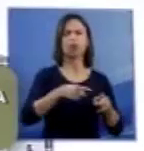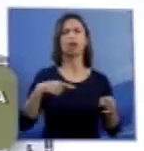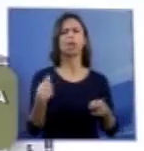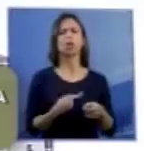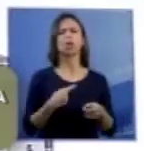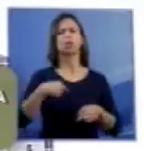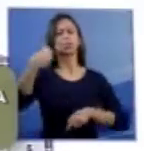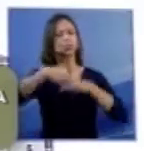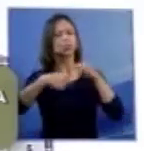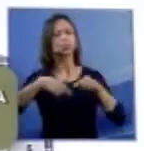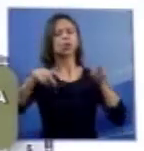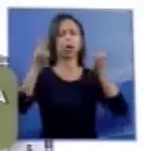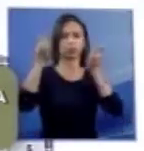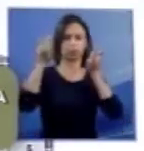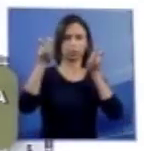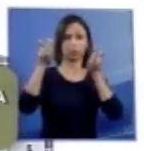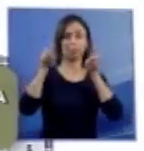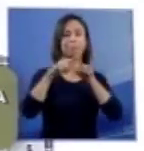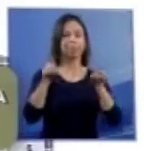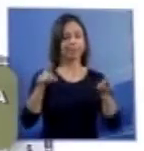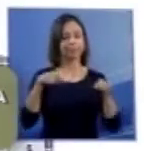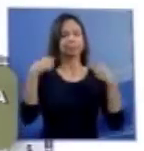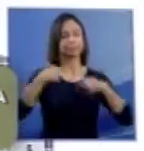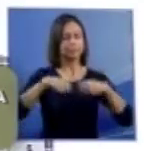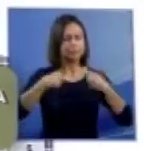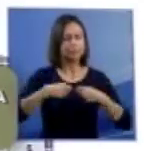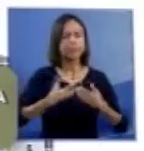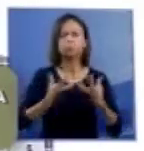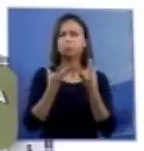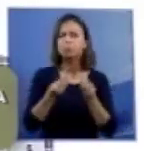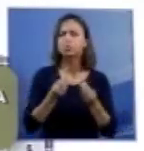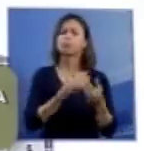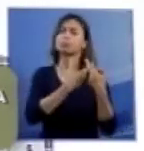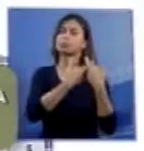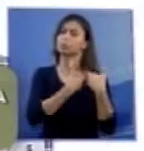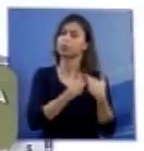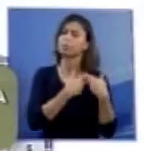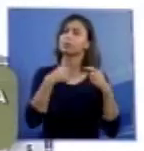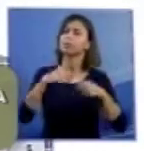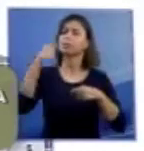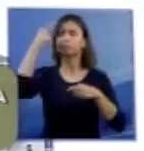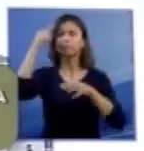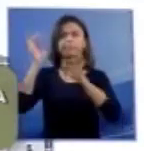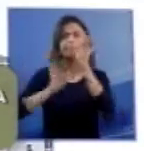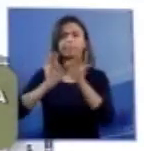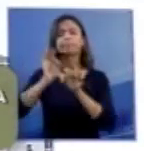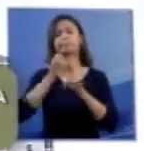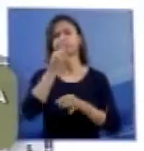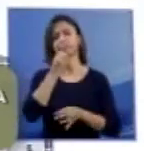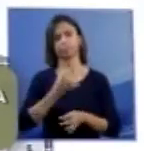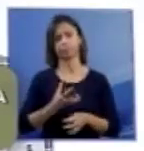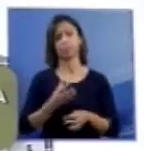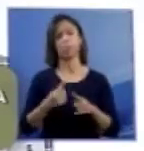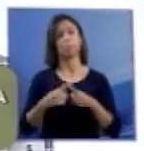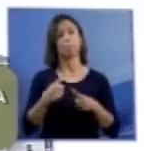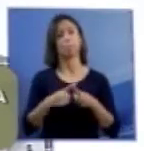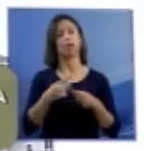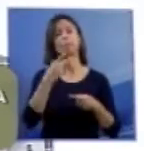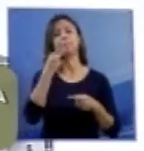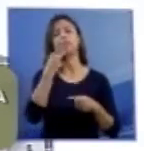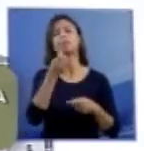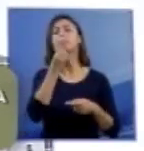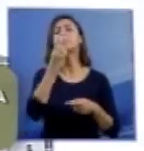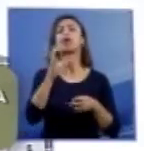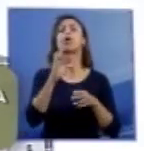dúvida, exige responsabilidade e bom senso por se estar tratando do bem comum, que, em